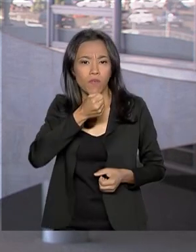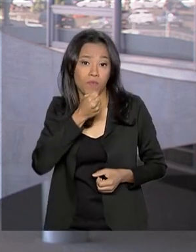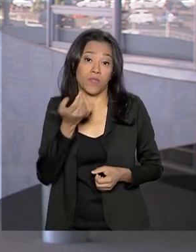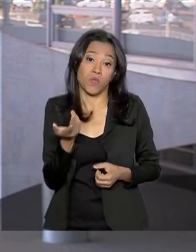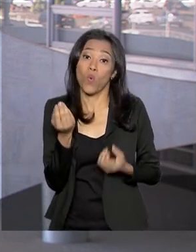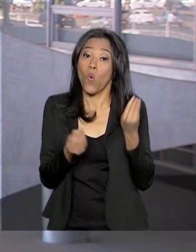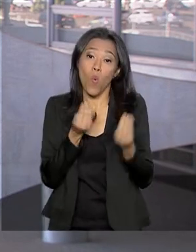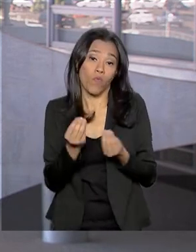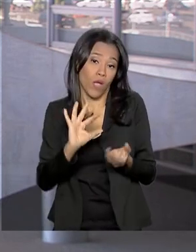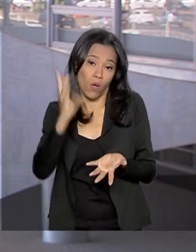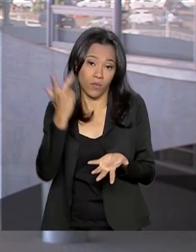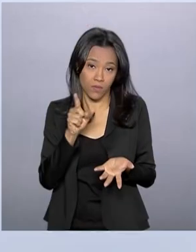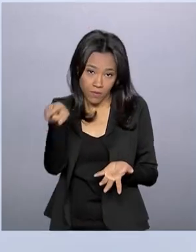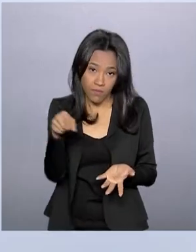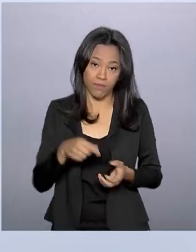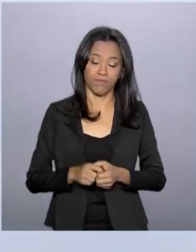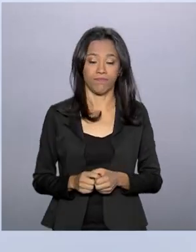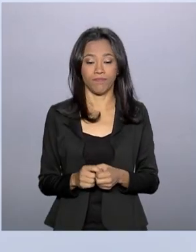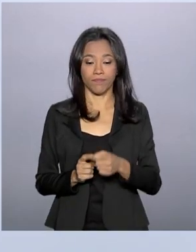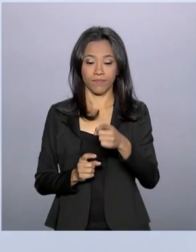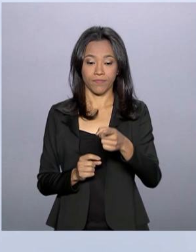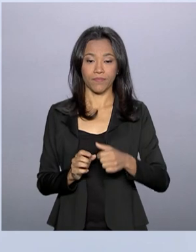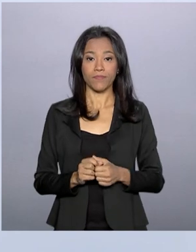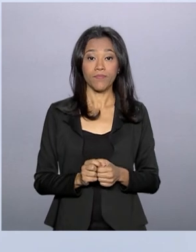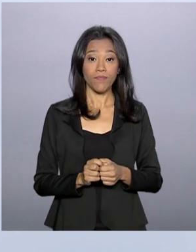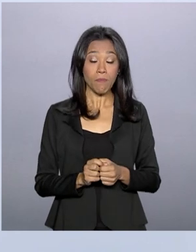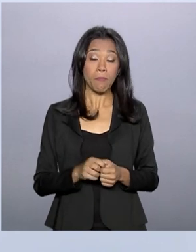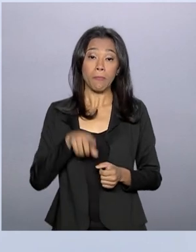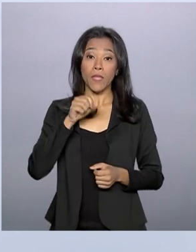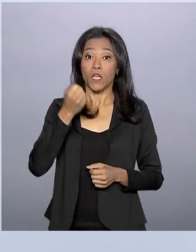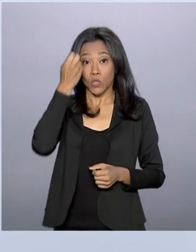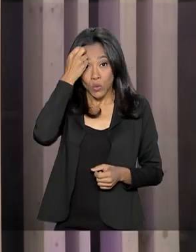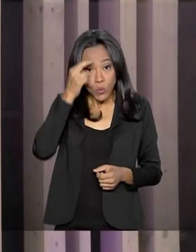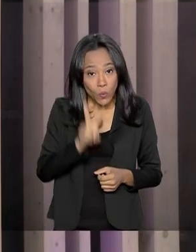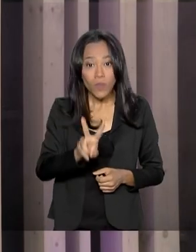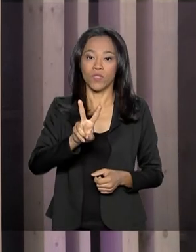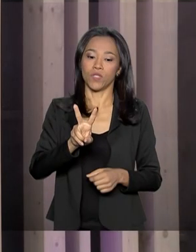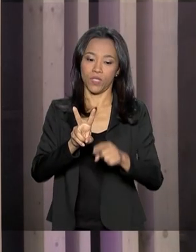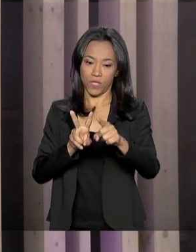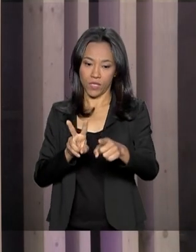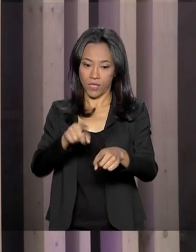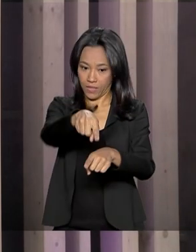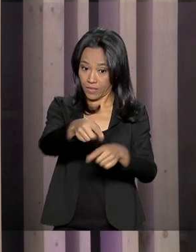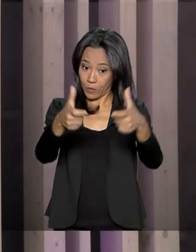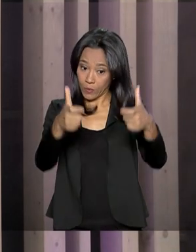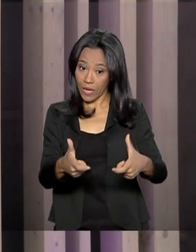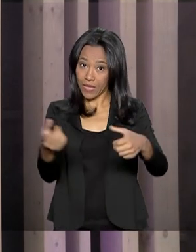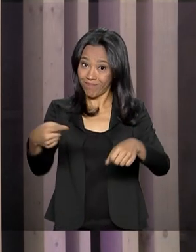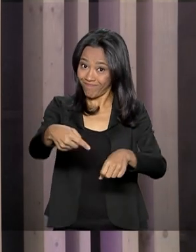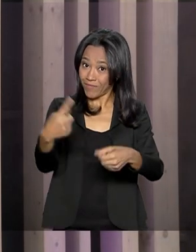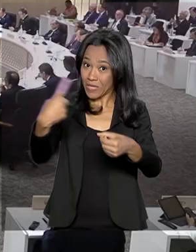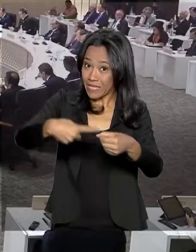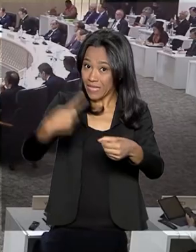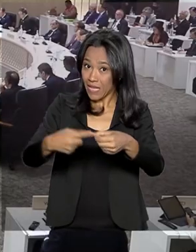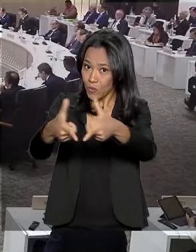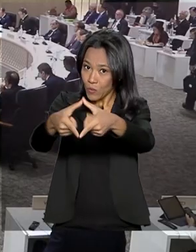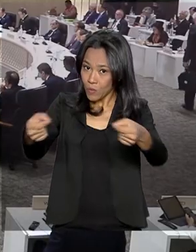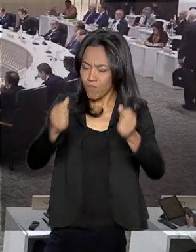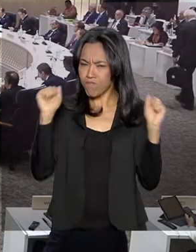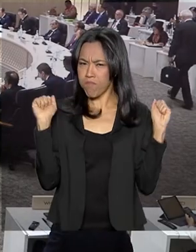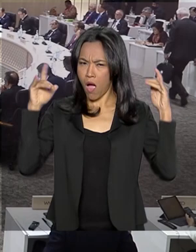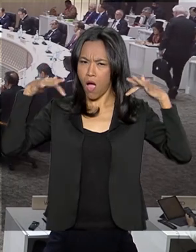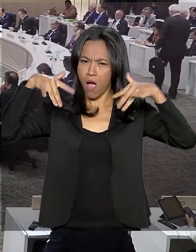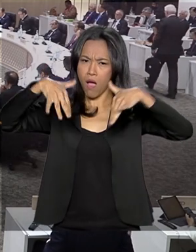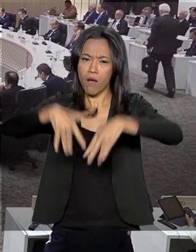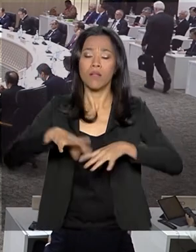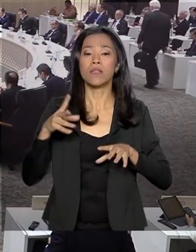desfecho do G20. Durante dois dias, Osaka foi a capital do planeta, ao reunir